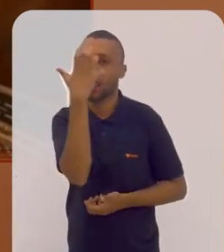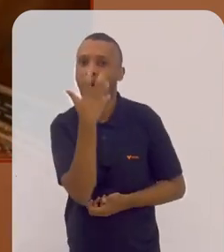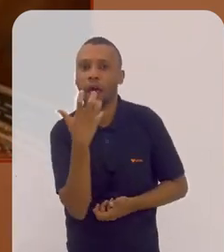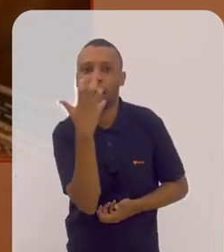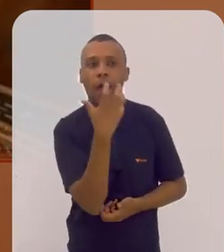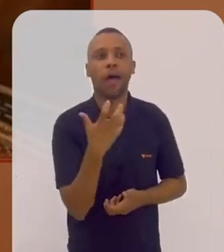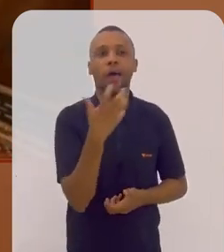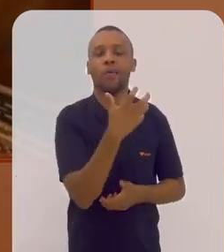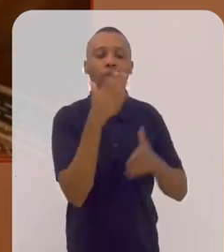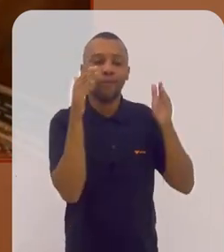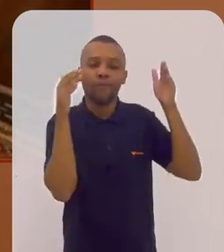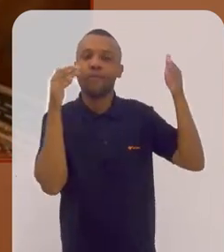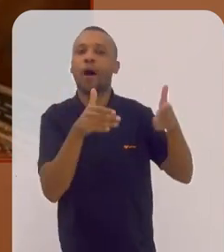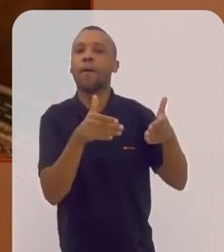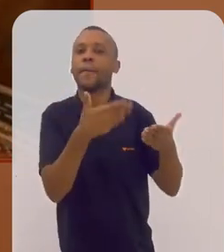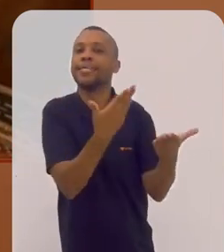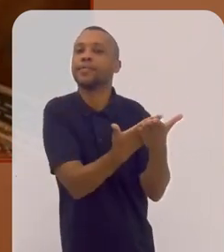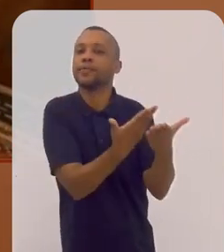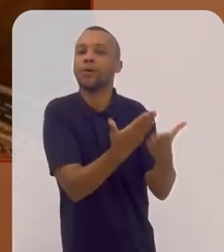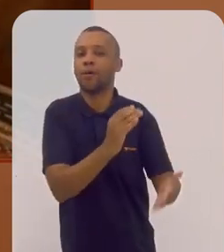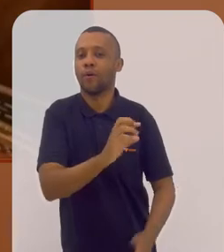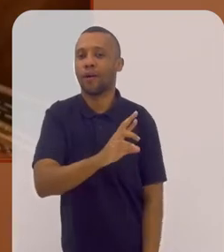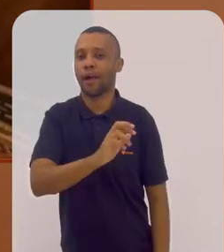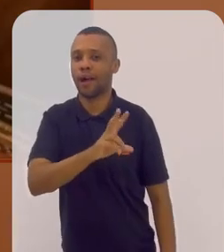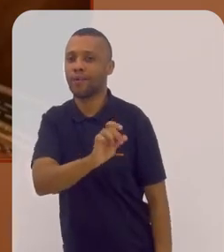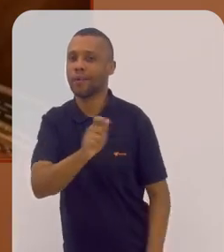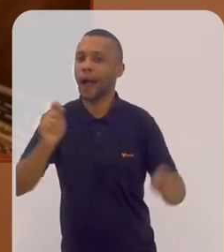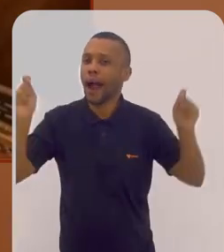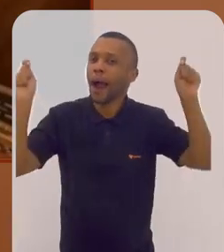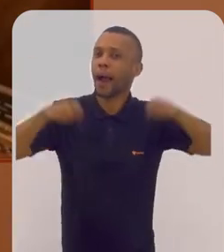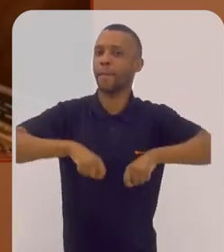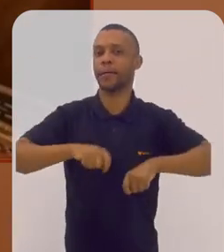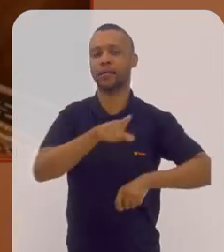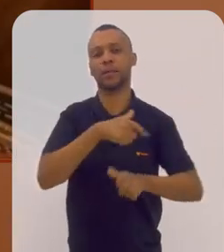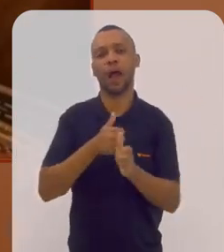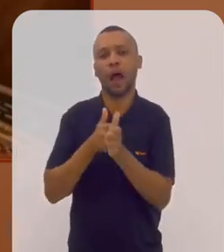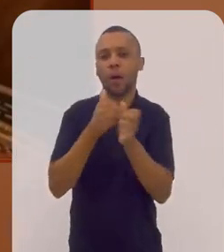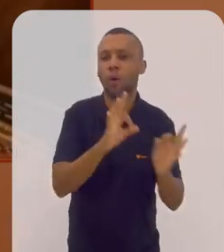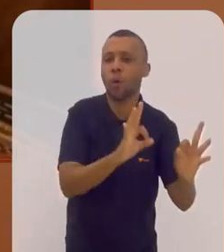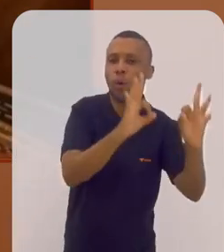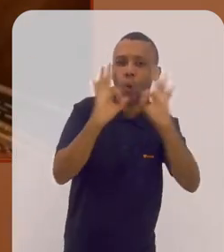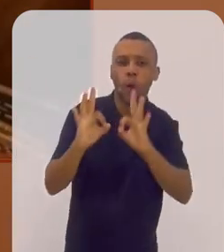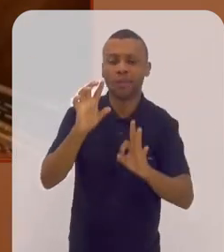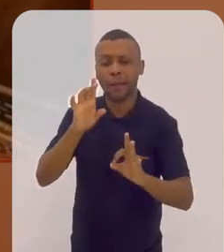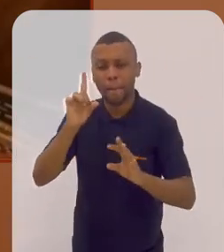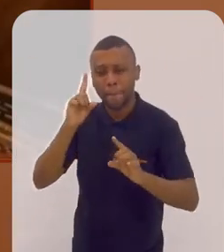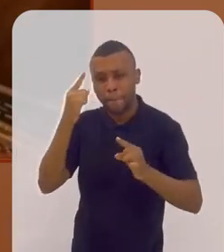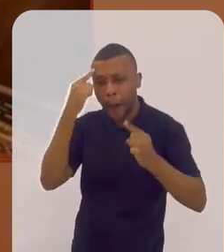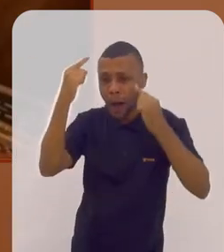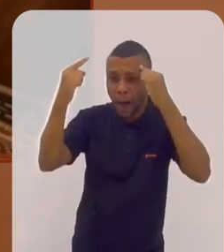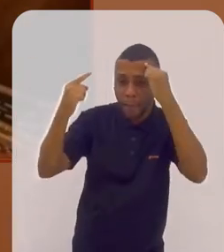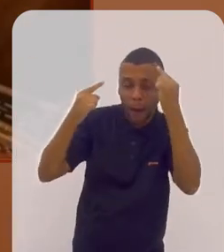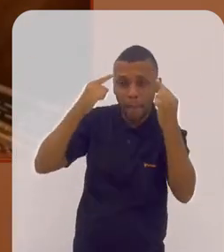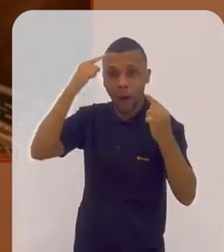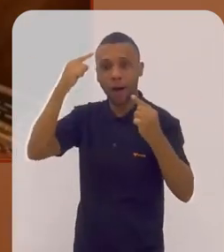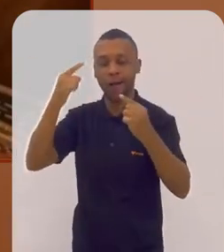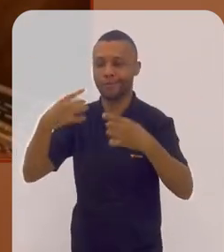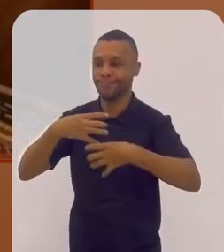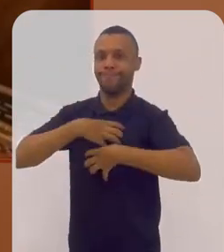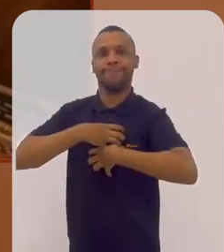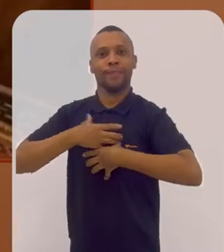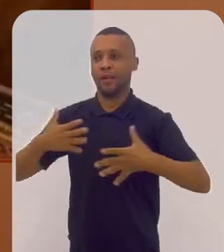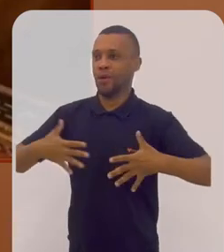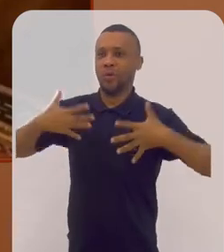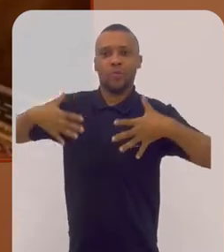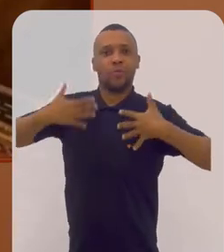coisa que me atraiu muito para o cravo, essa capacidade de fazer esse acompanhamento improvisado, que é